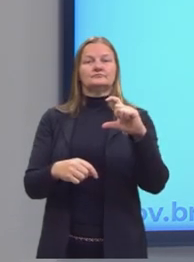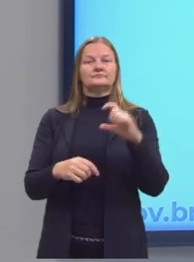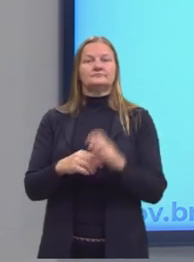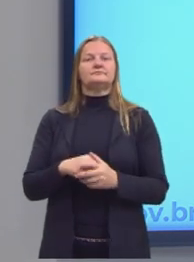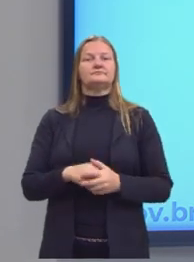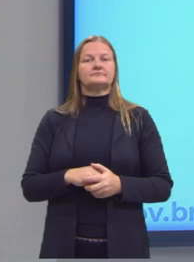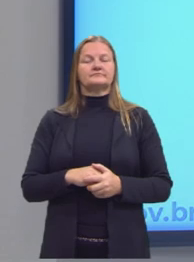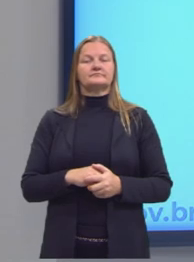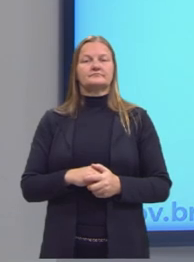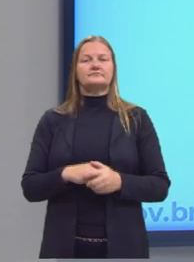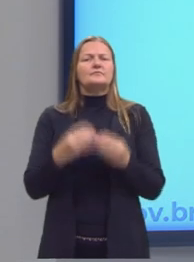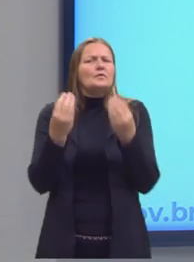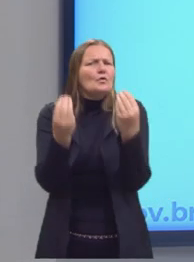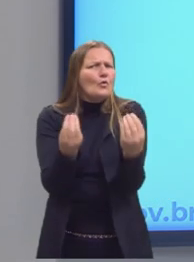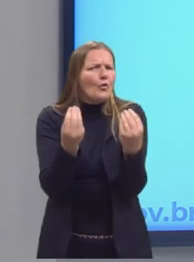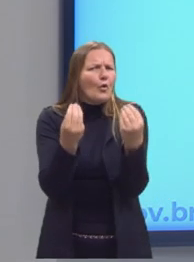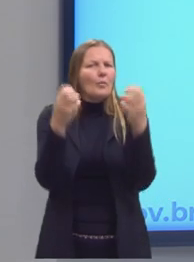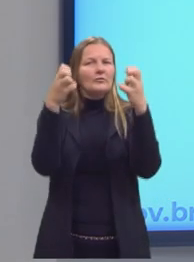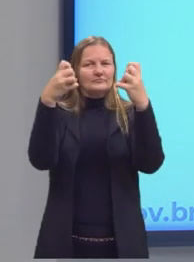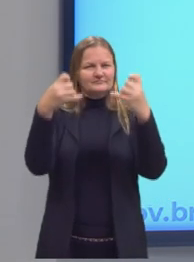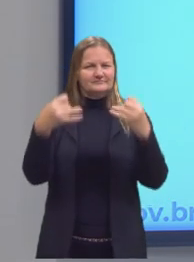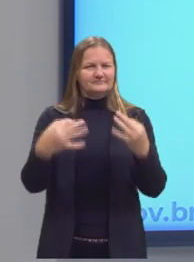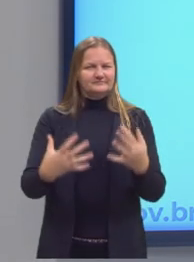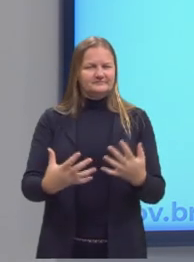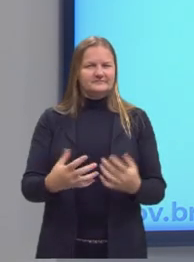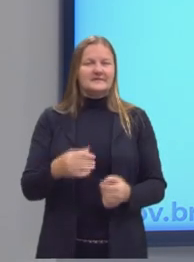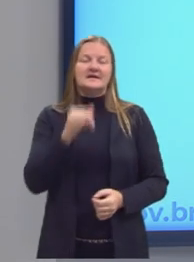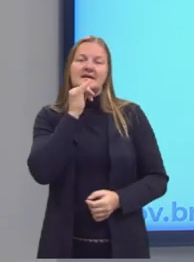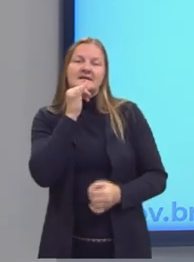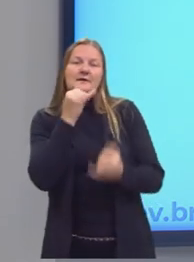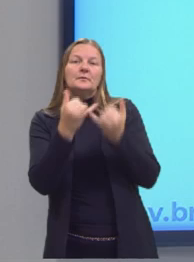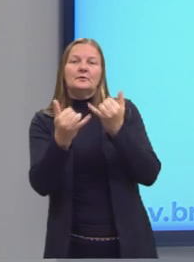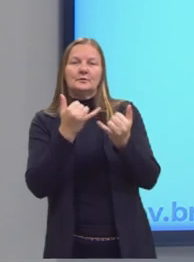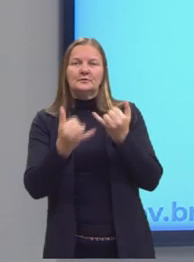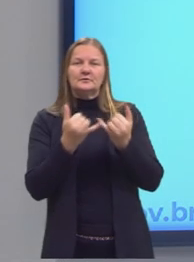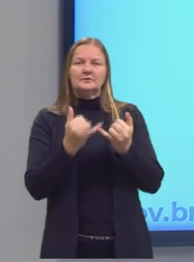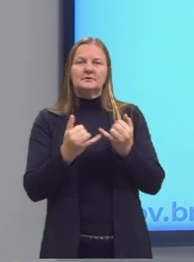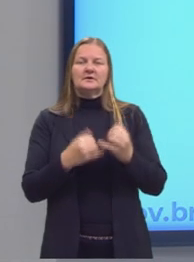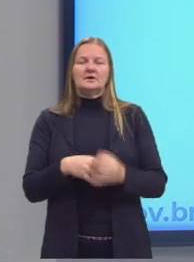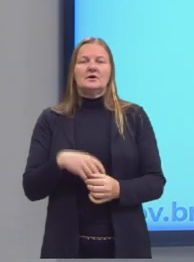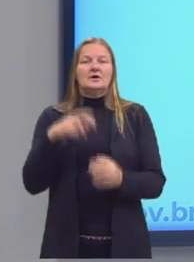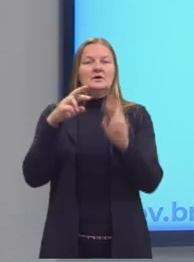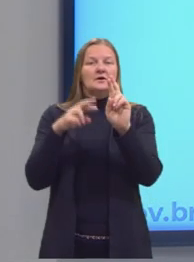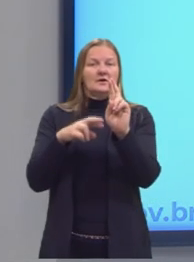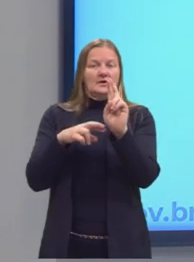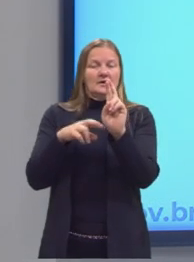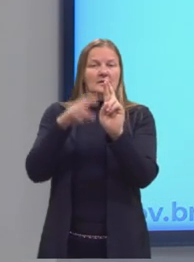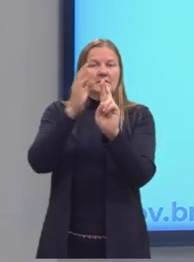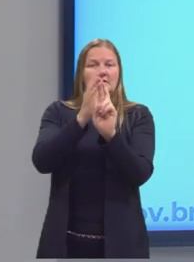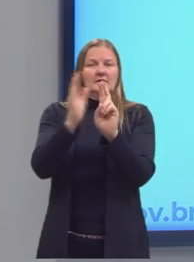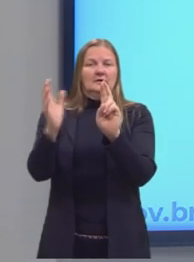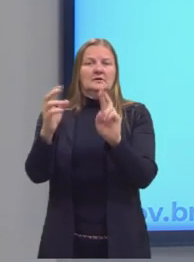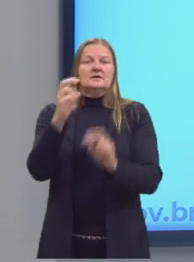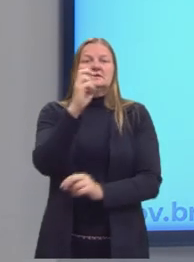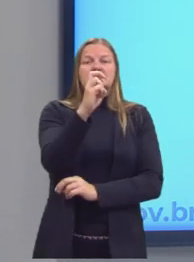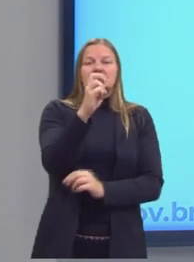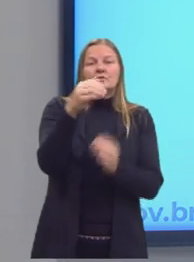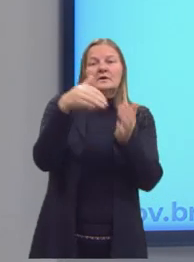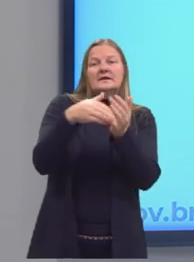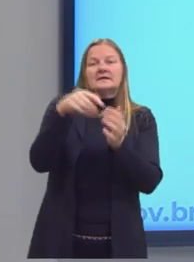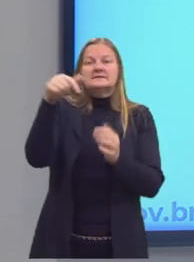Como assim, né? Se, por exemplo, a gente quer representar o intervalo real entre o 5 e o 7,